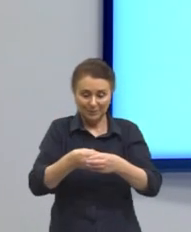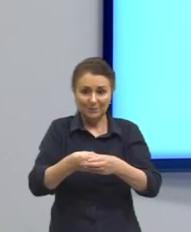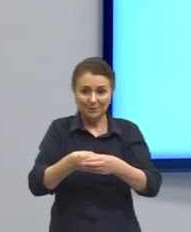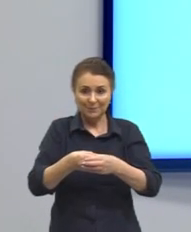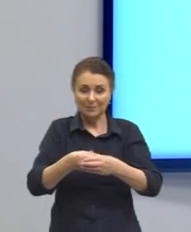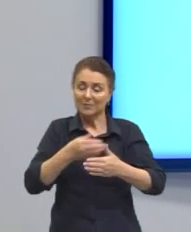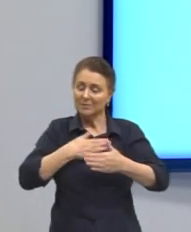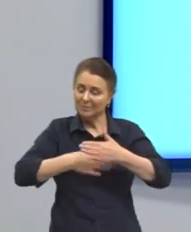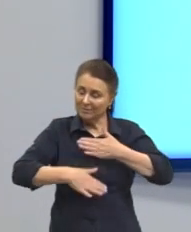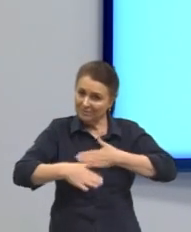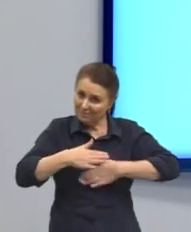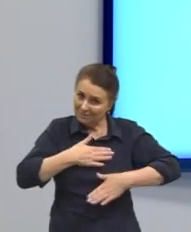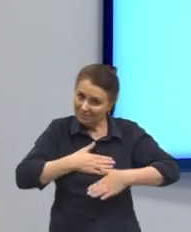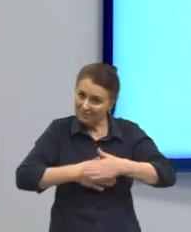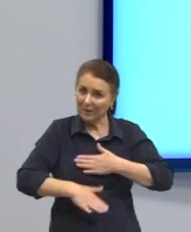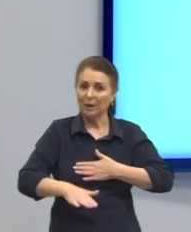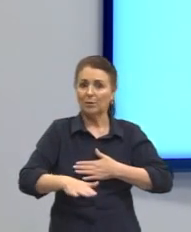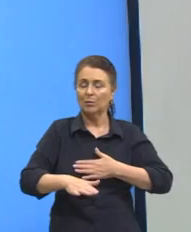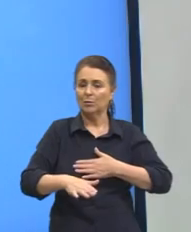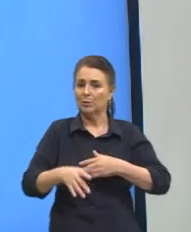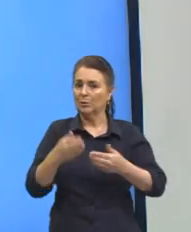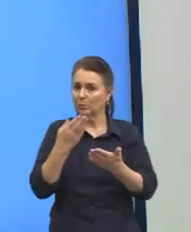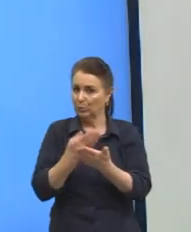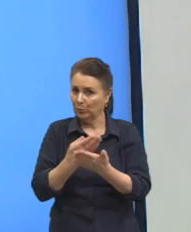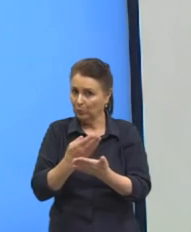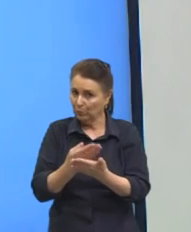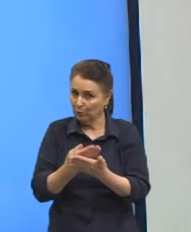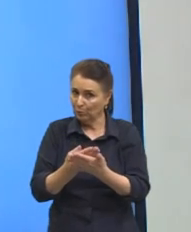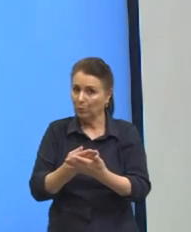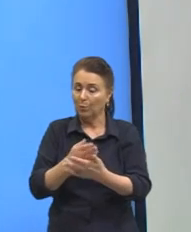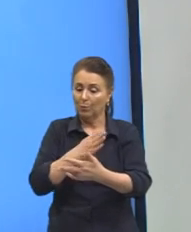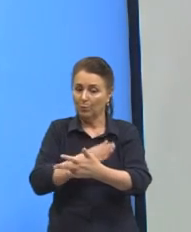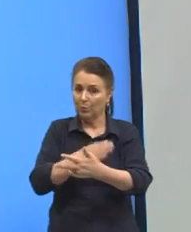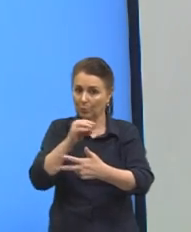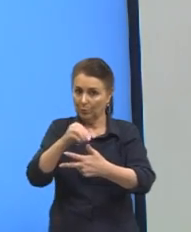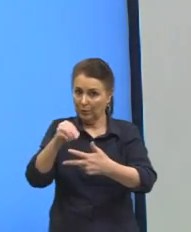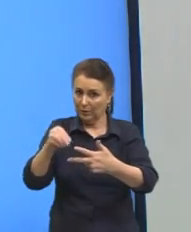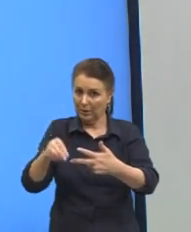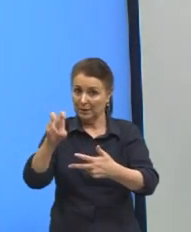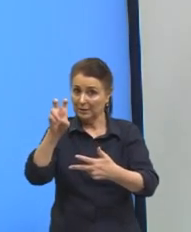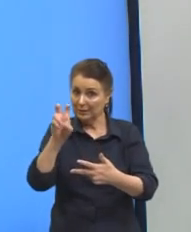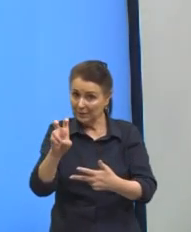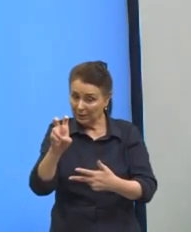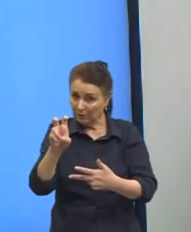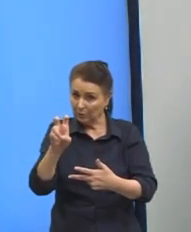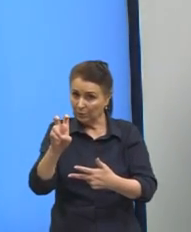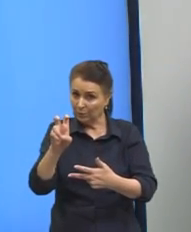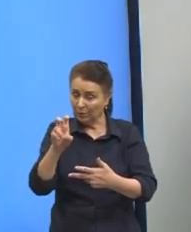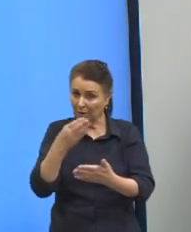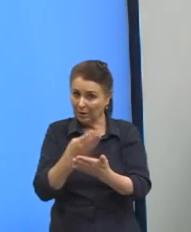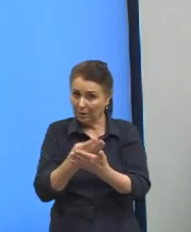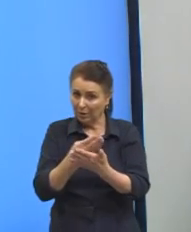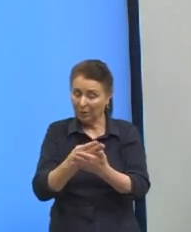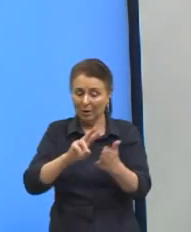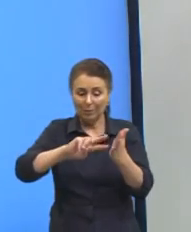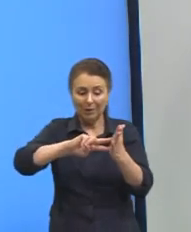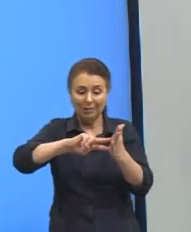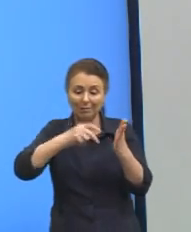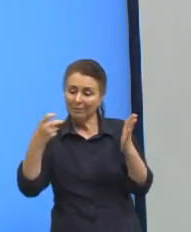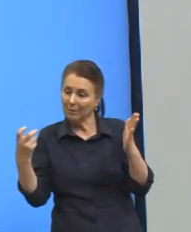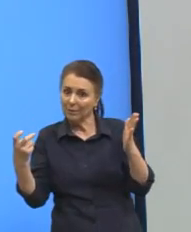tranquilo e fica tranquila. Se você ficou ligado naquelas aulinhas ali, nas cinco aulas selecionadas, para interpretar